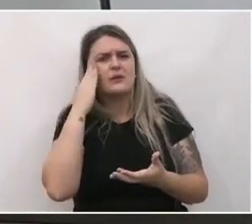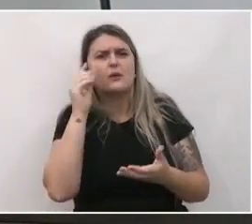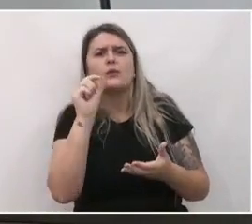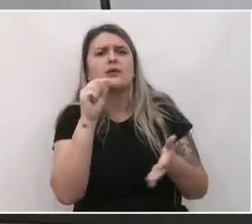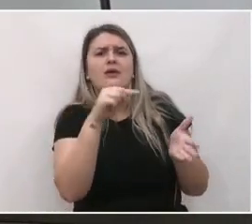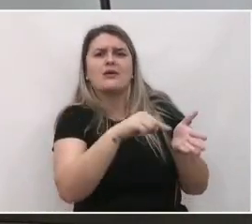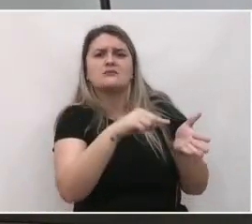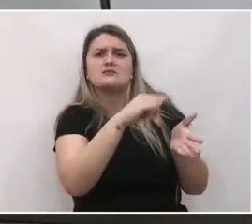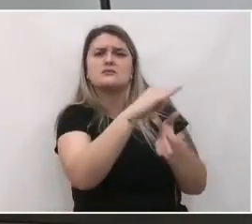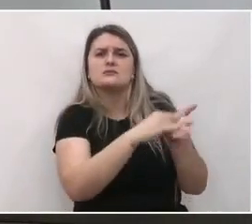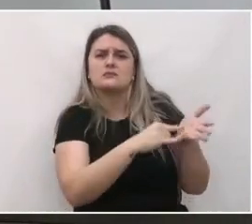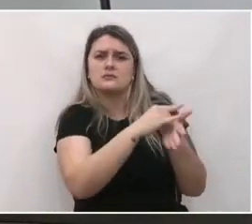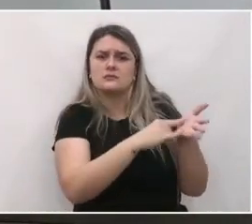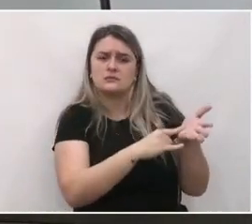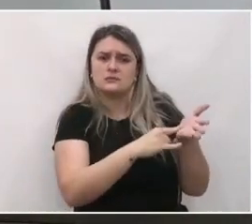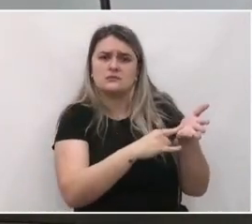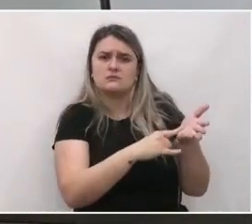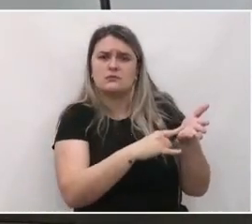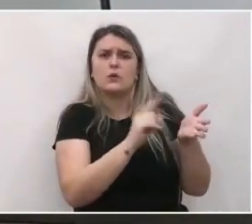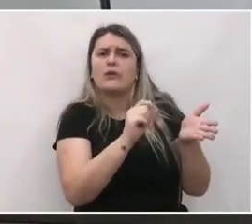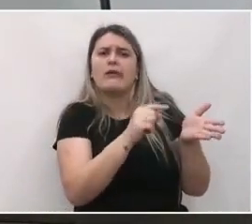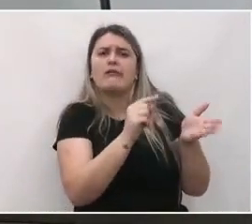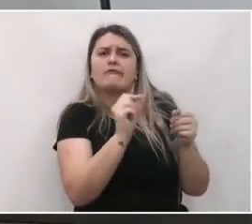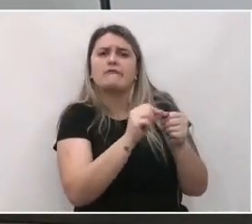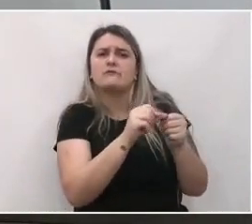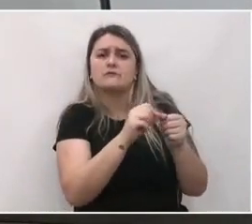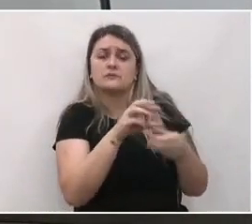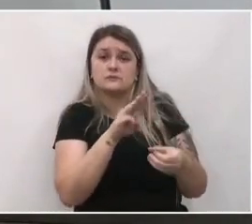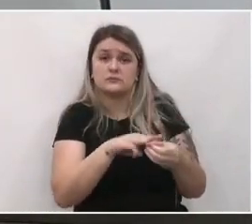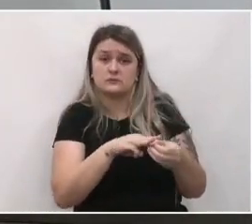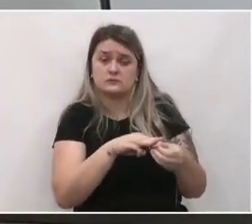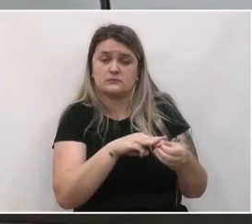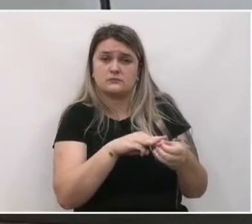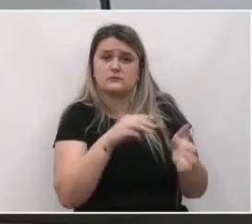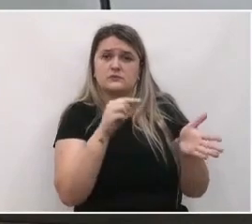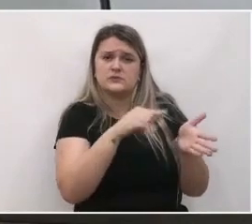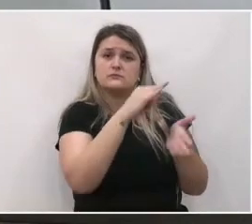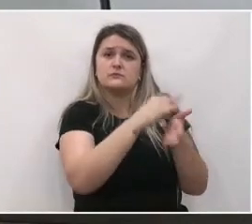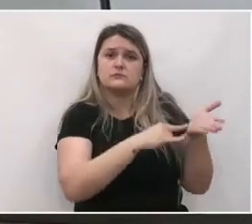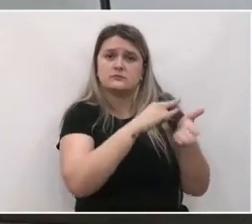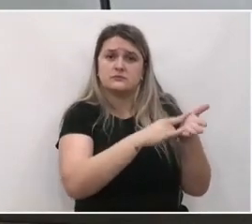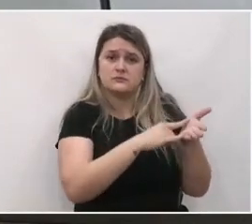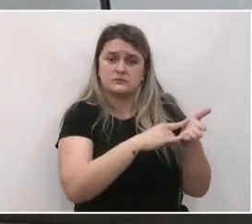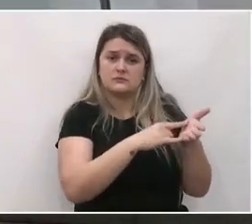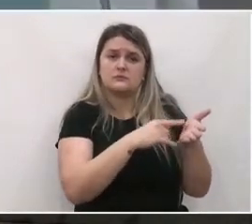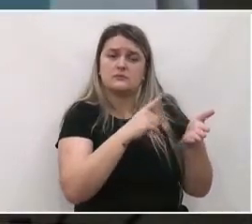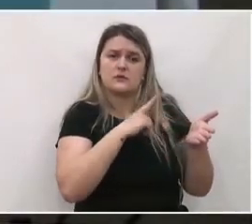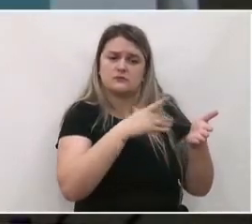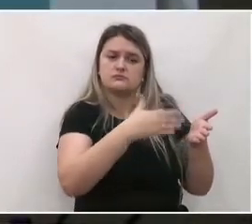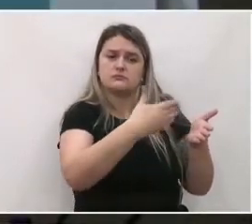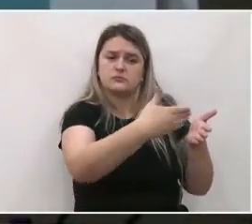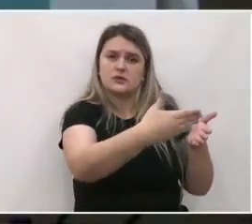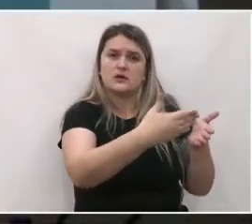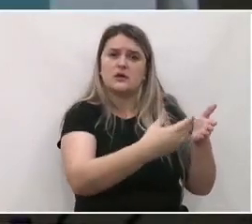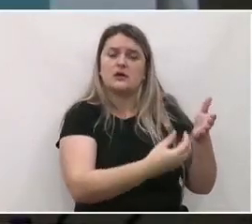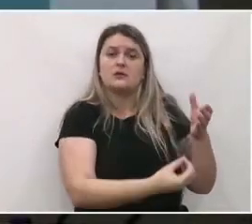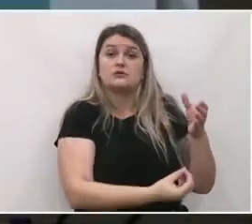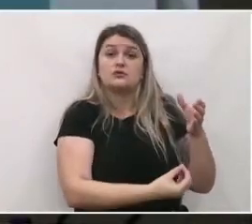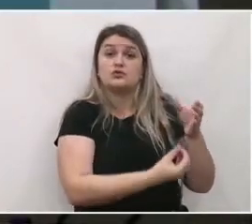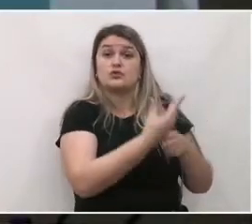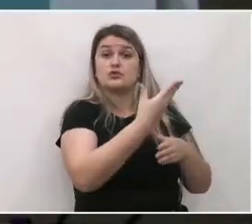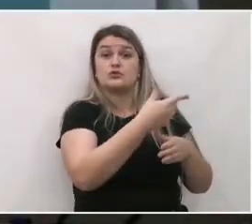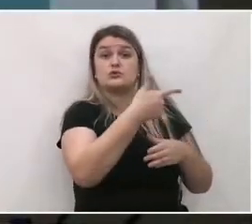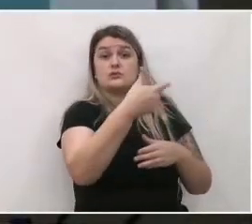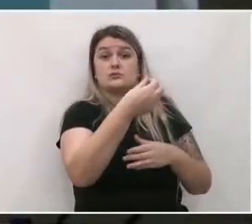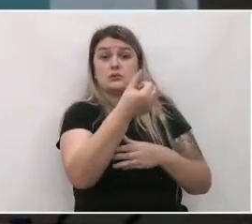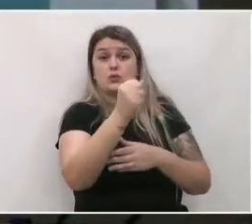diretor hoje atua no município. A gente tem um plano diretor vigente, que foi elaborado em 2008 e aprovado em